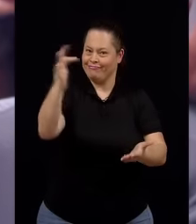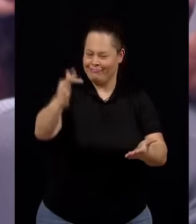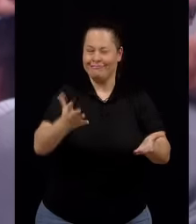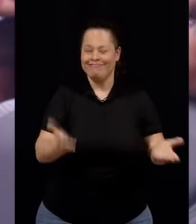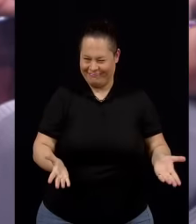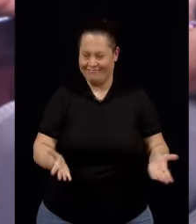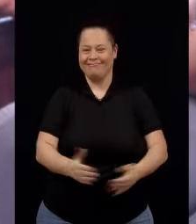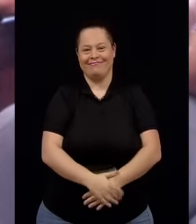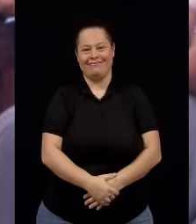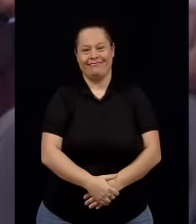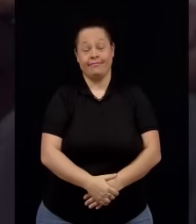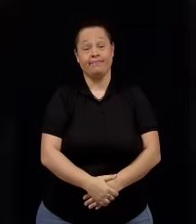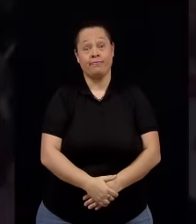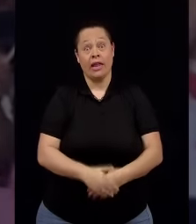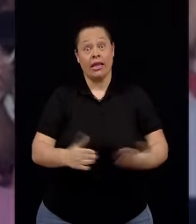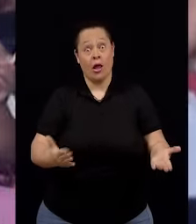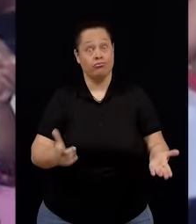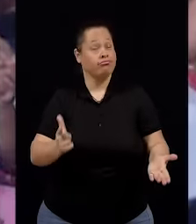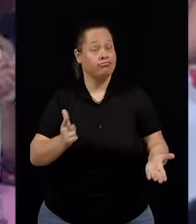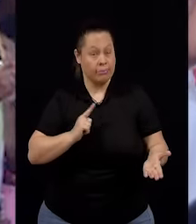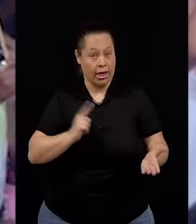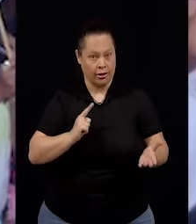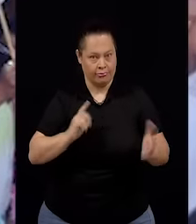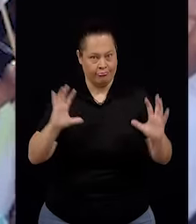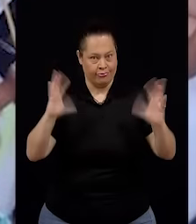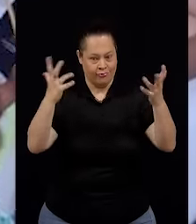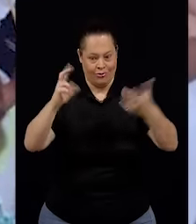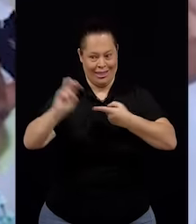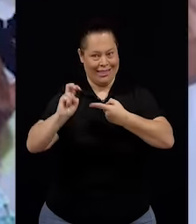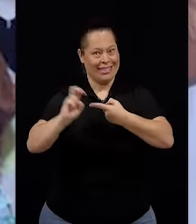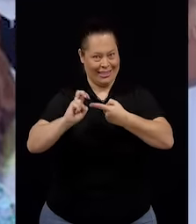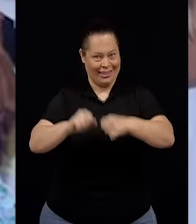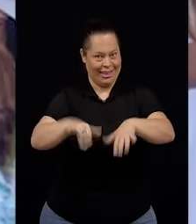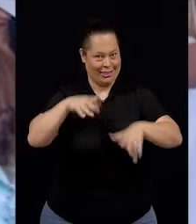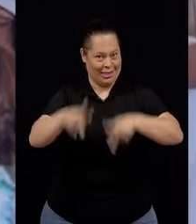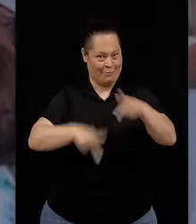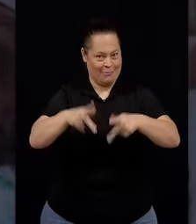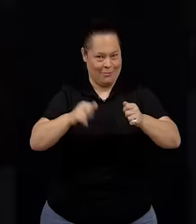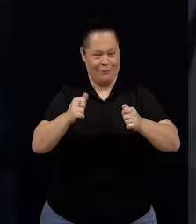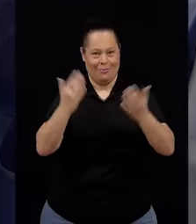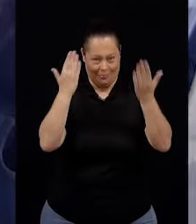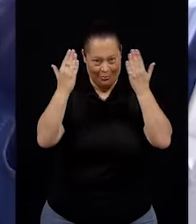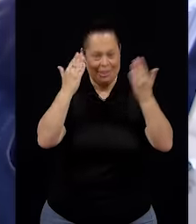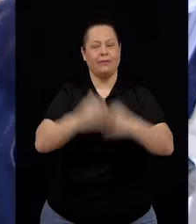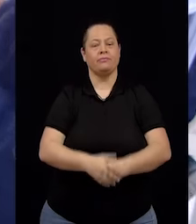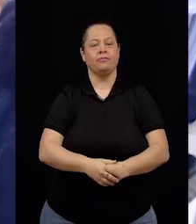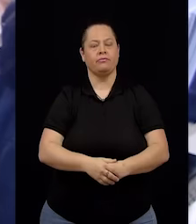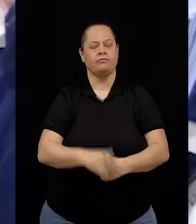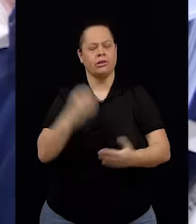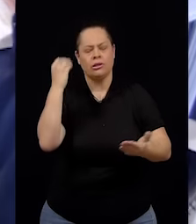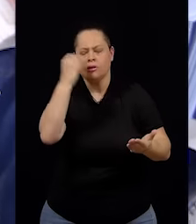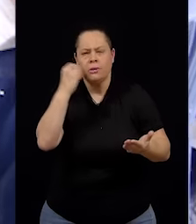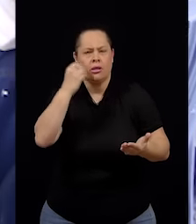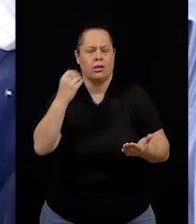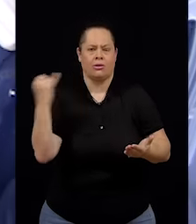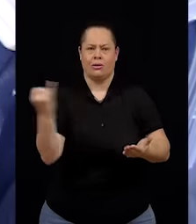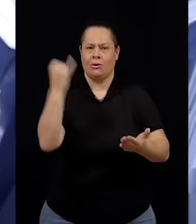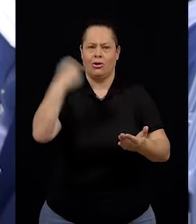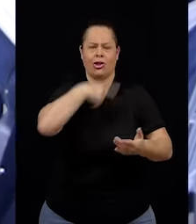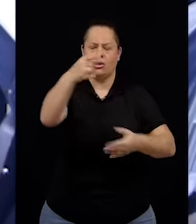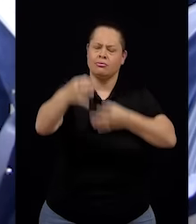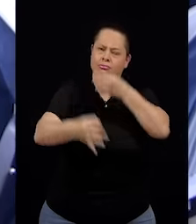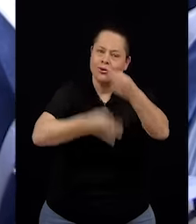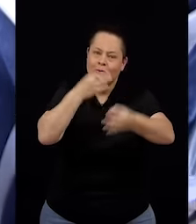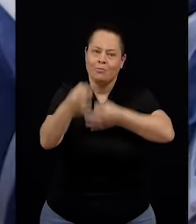A celebração da 5ª APD é uma indispensável experiência de avaliação para orientar as ações pastorais